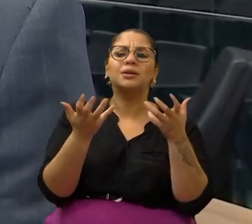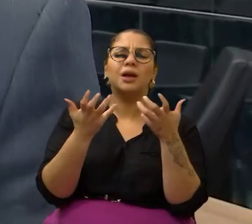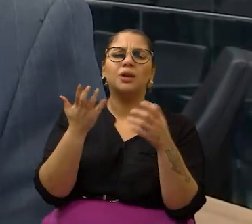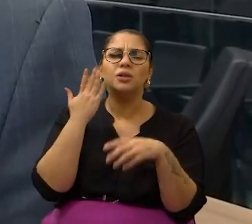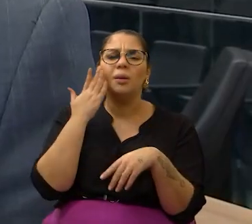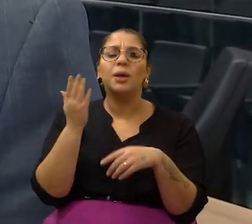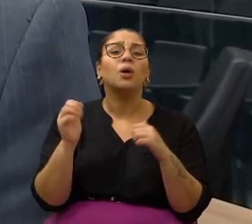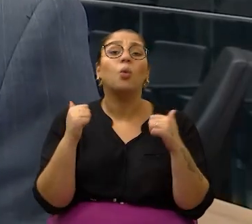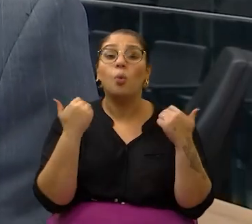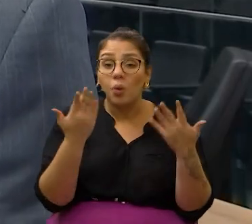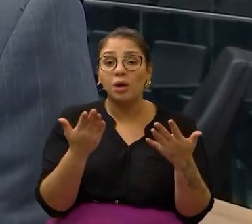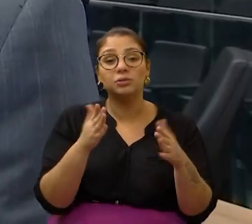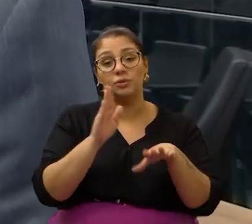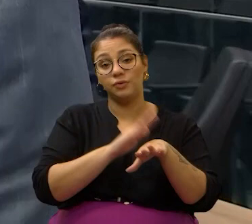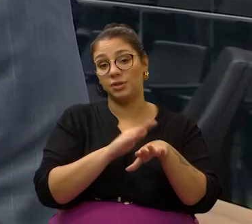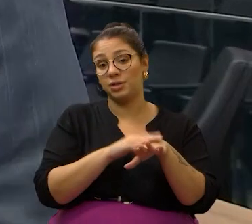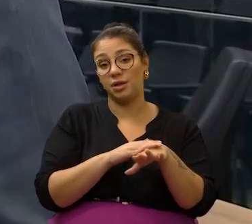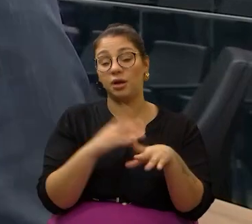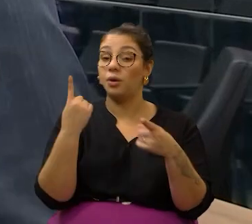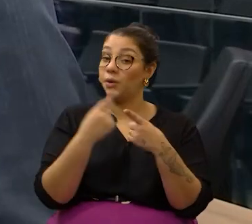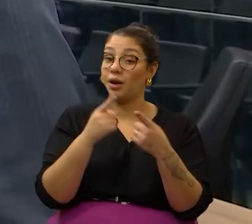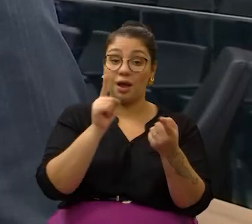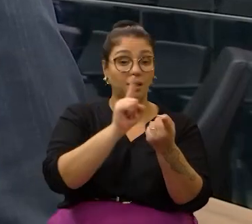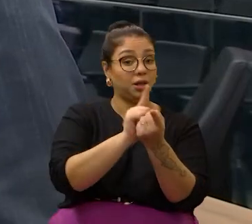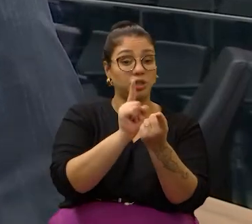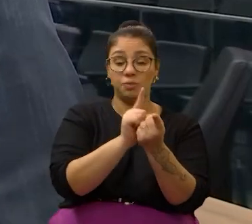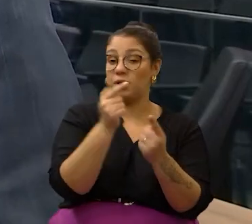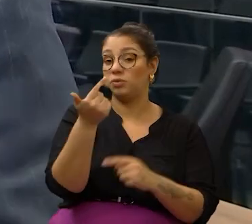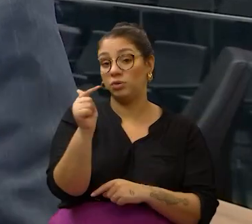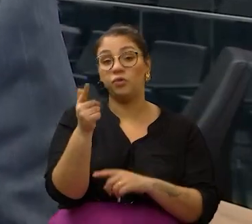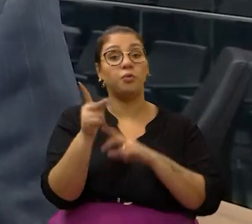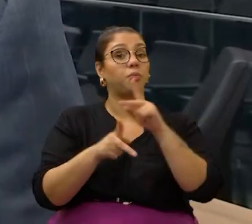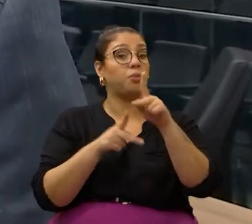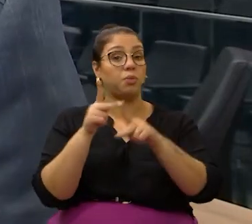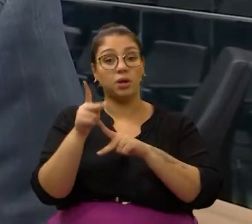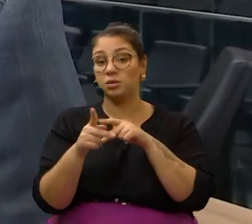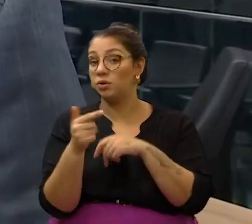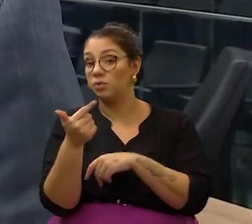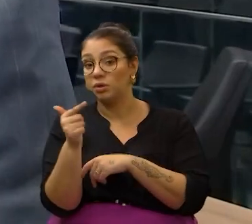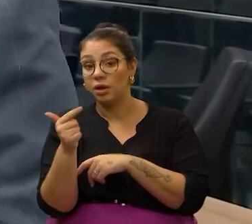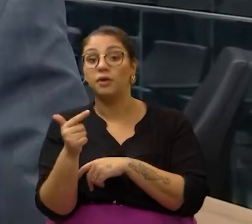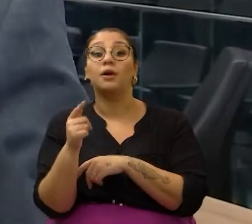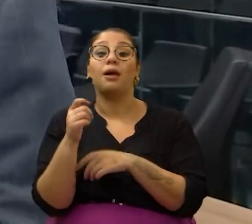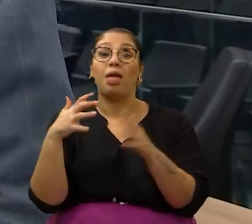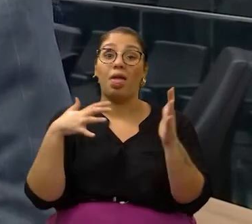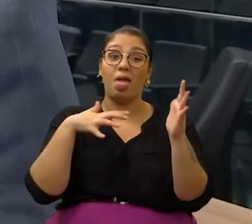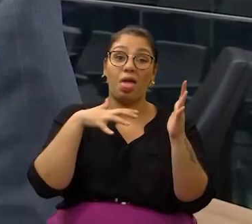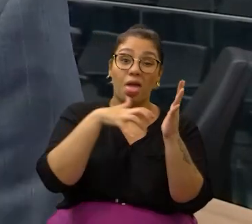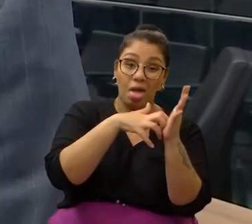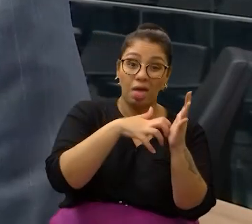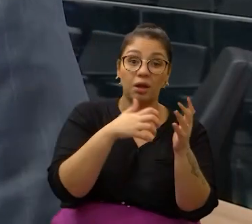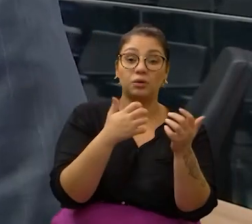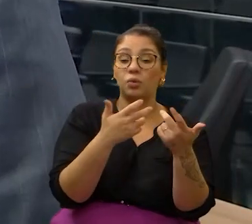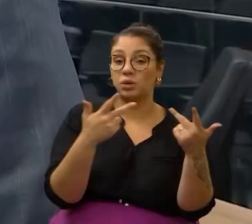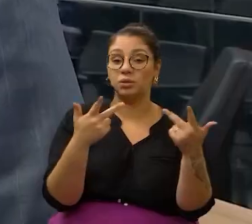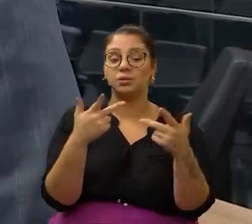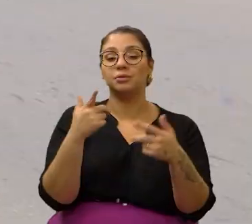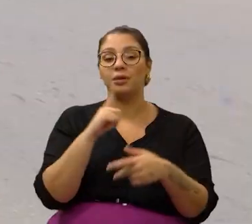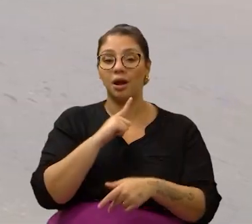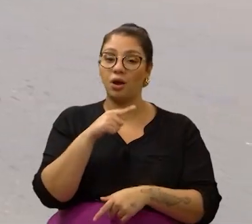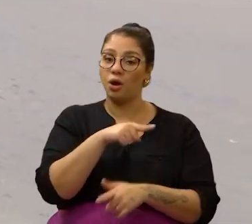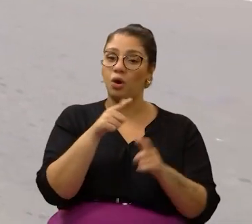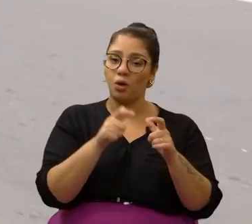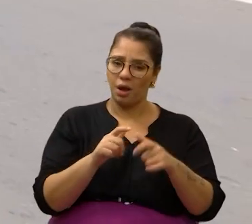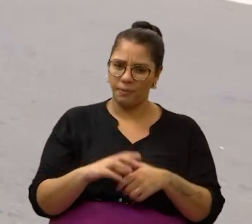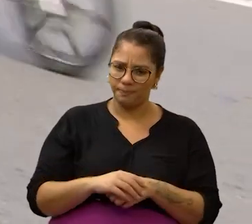quando vai instalar, porque enquanto nós não somos atendidos, a população não é atendida, acidentes estão acontecendo lá no local.